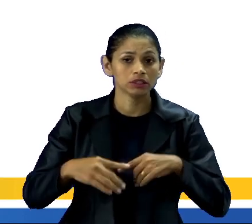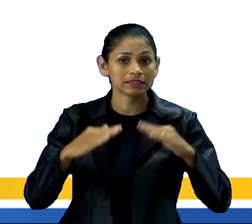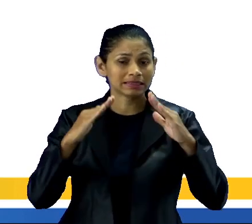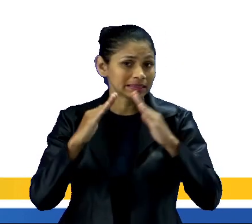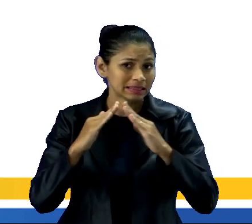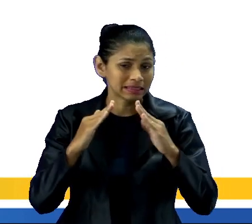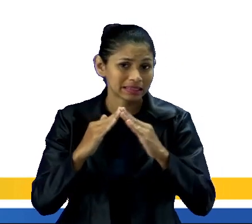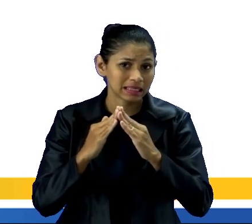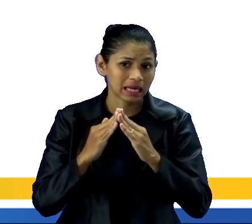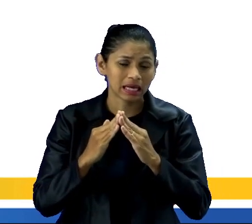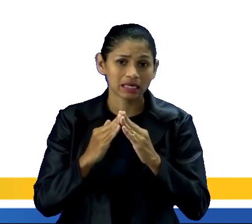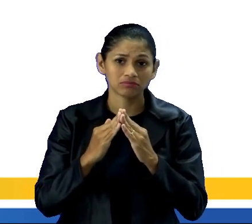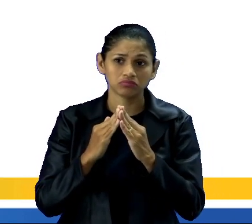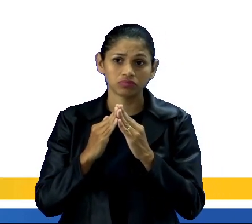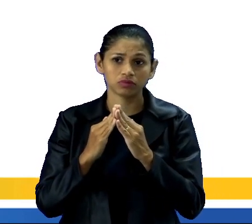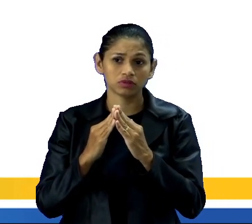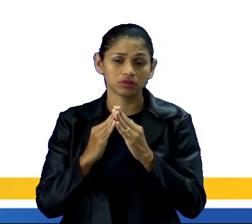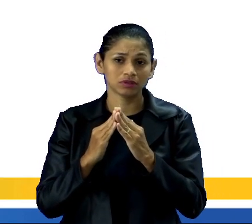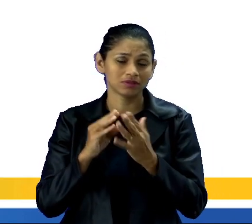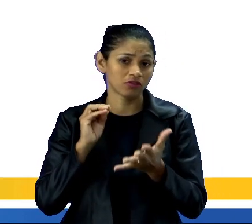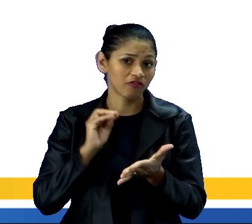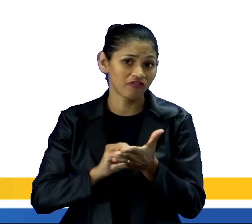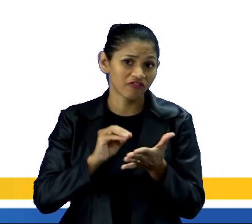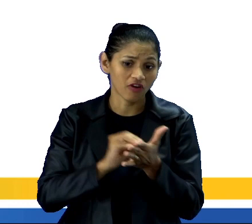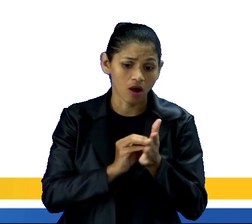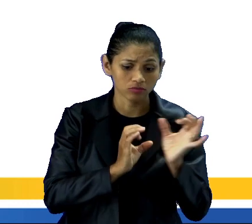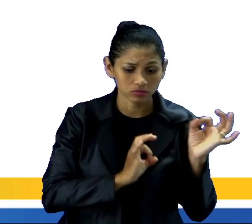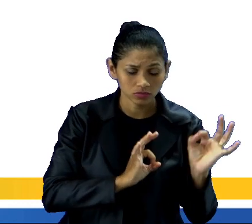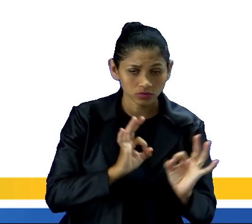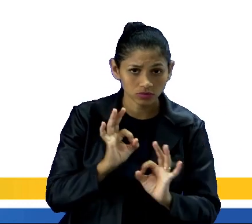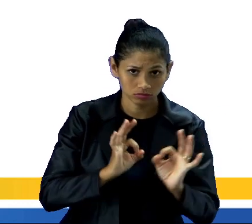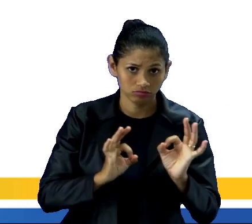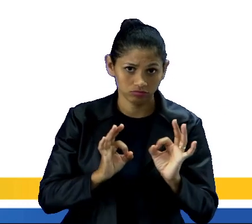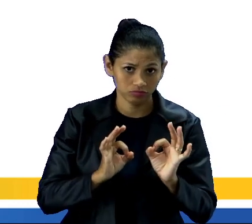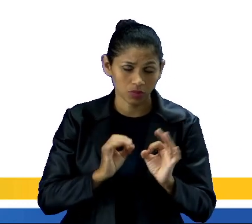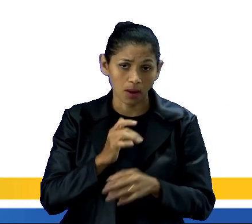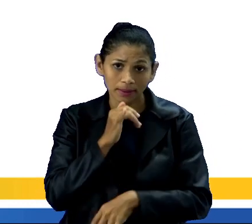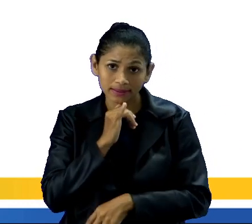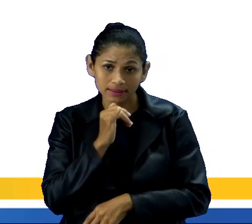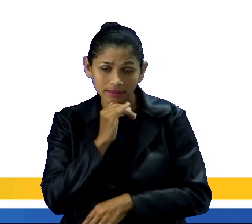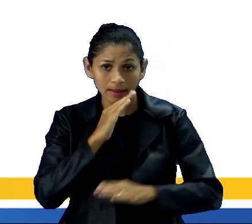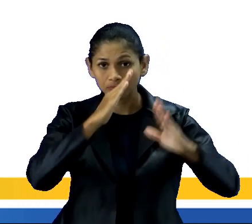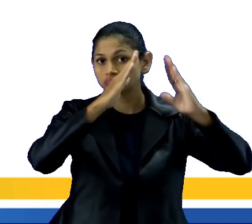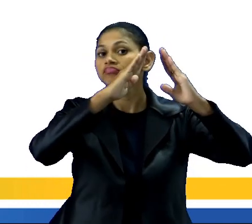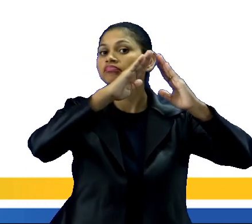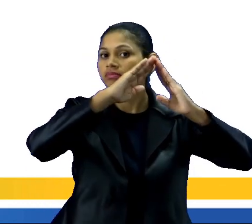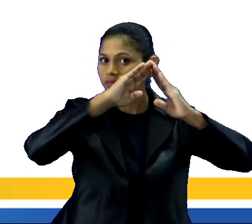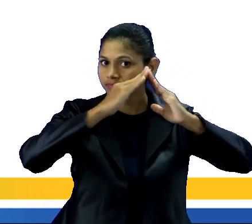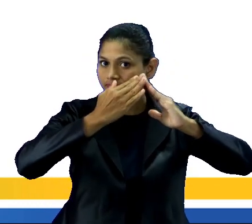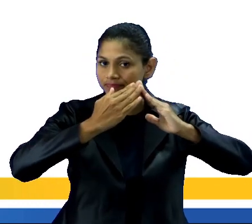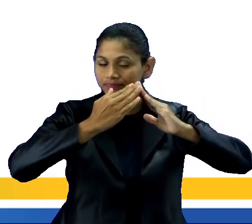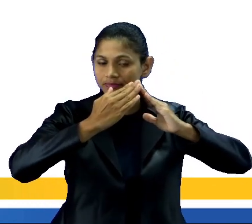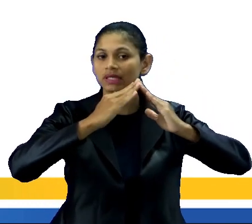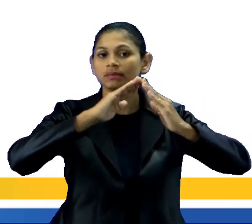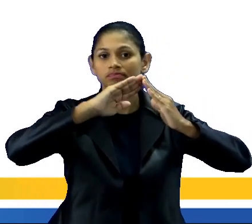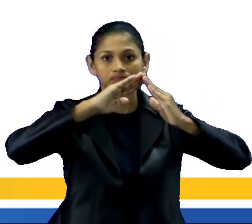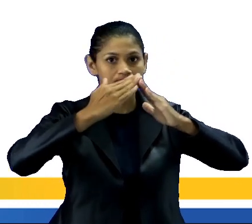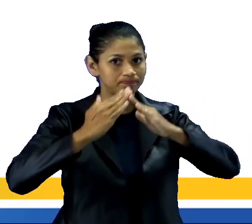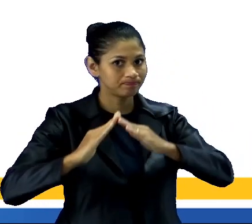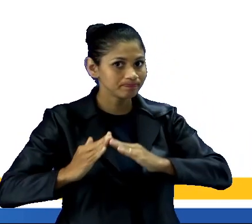né, vocês puderam observar aqui nessa imagem anterior, que eu mostrei para vocês, essa imagem é uma representação de uma favela.